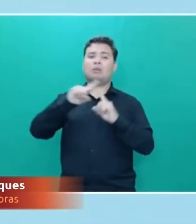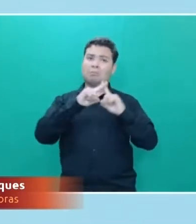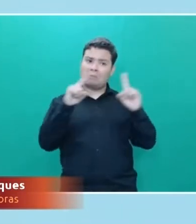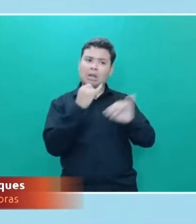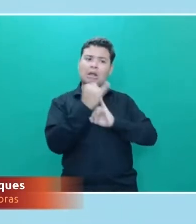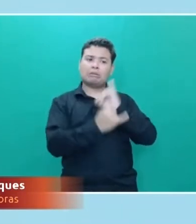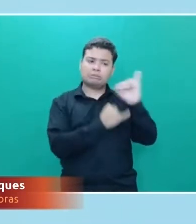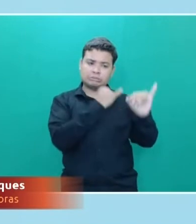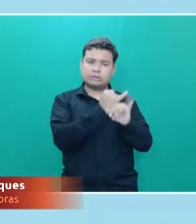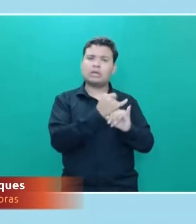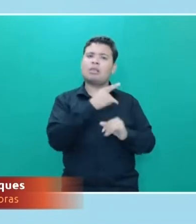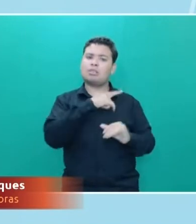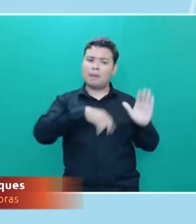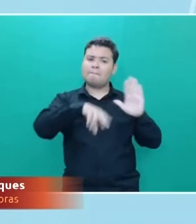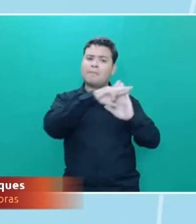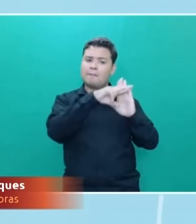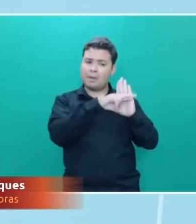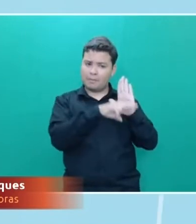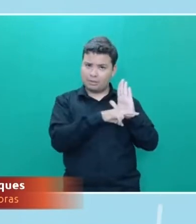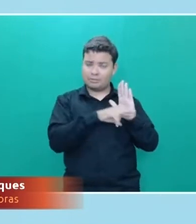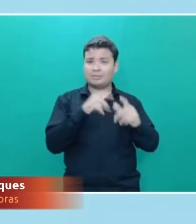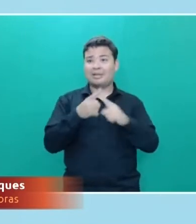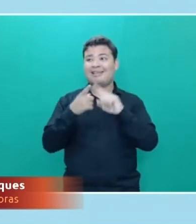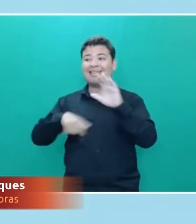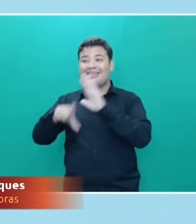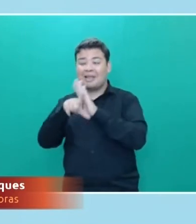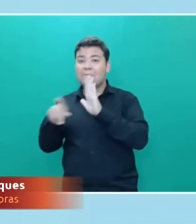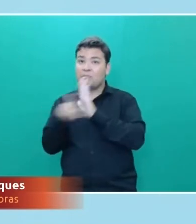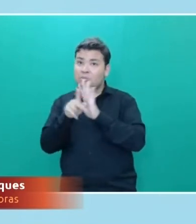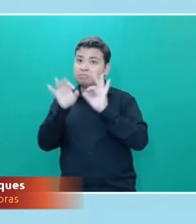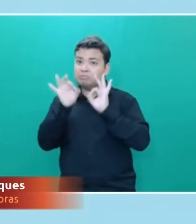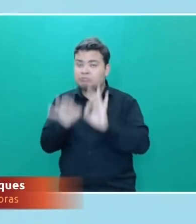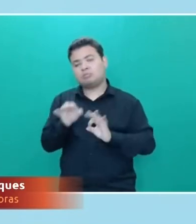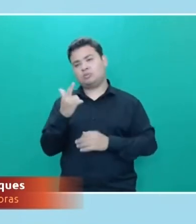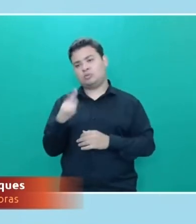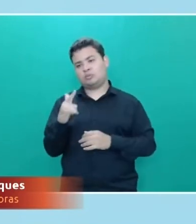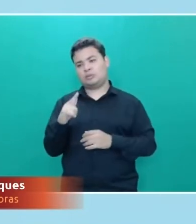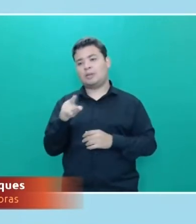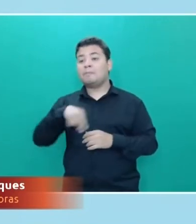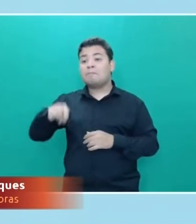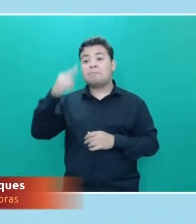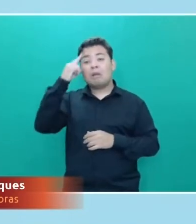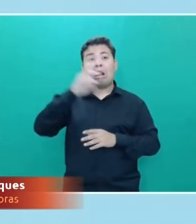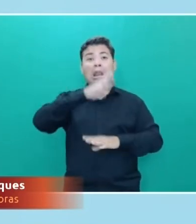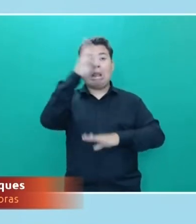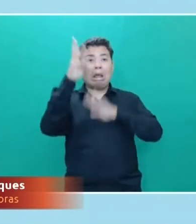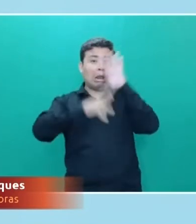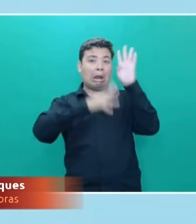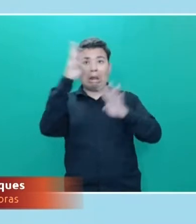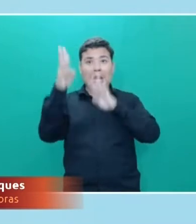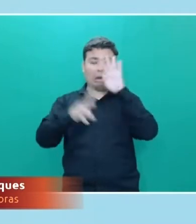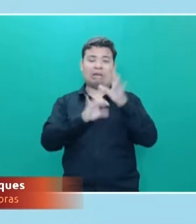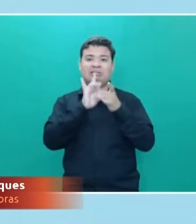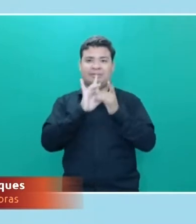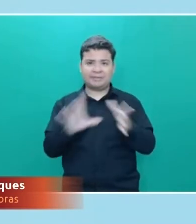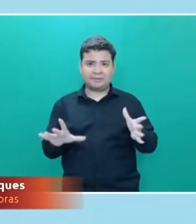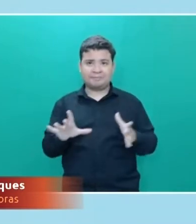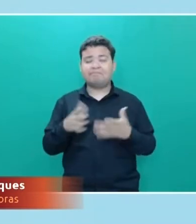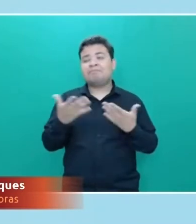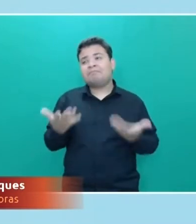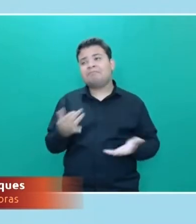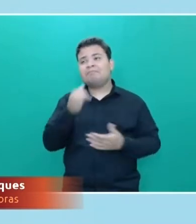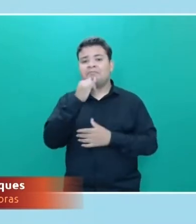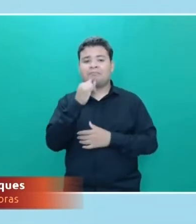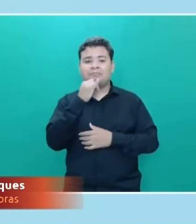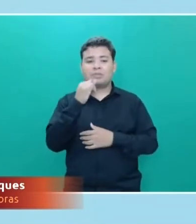sem legislação específica ainda, que você pode fazer qualquer coisa que você quiser, muitas vezes você pode estar atrás de um